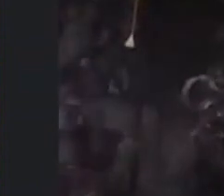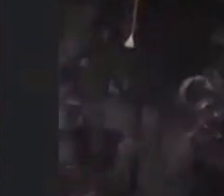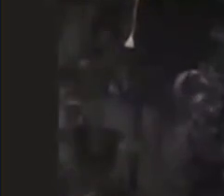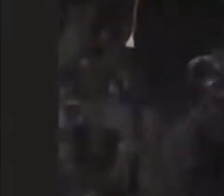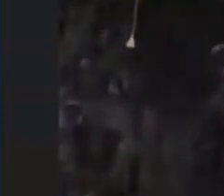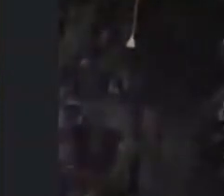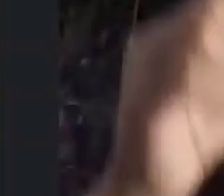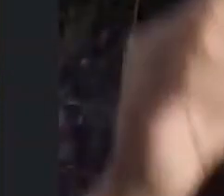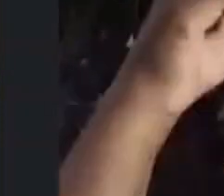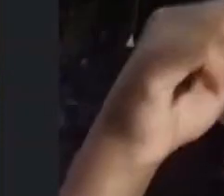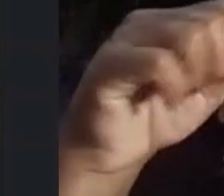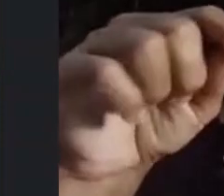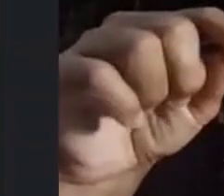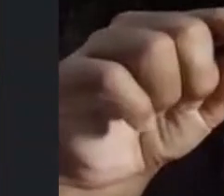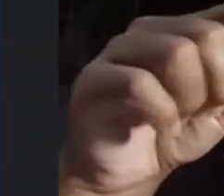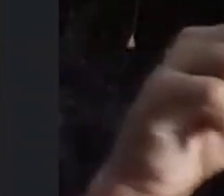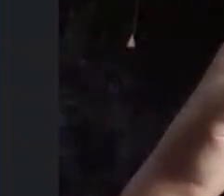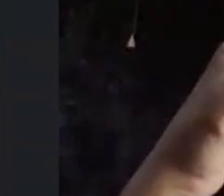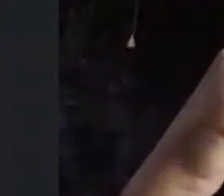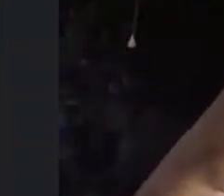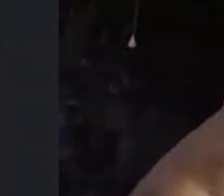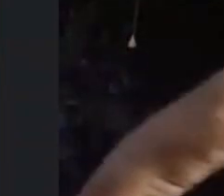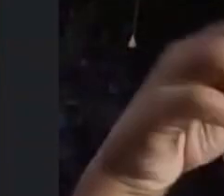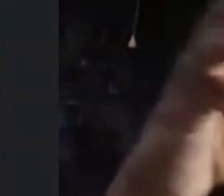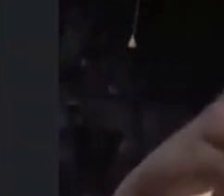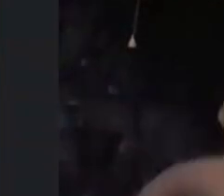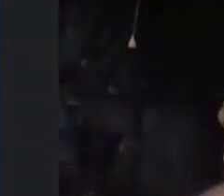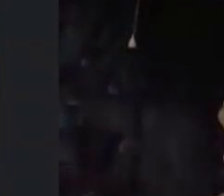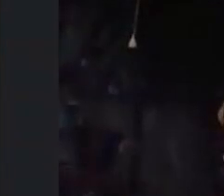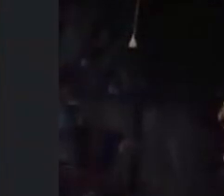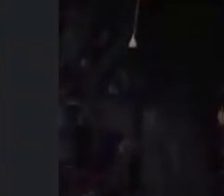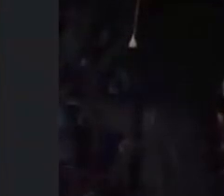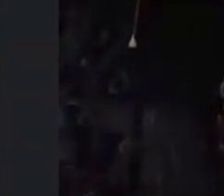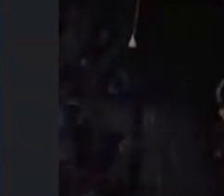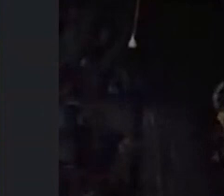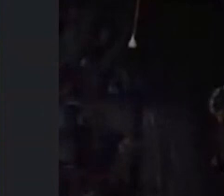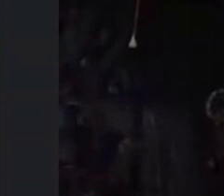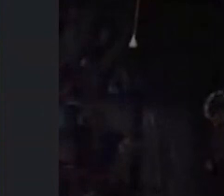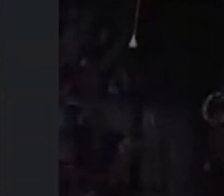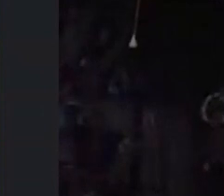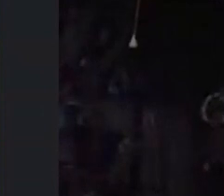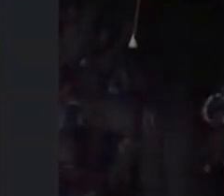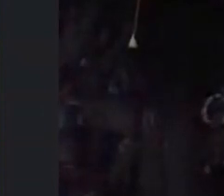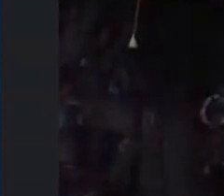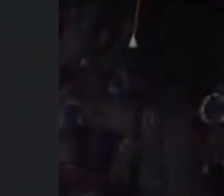perfil desse o perfil do olhar de quem de quem teve o treinamento de olhar o fenótipo ou não